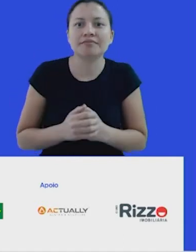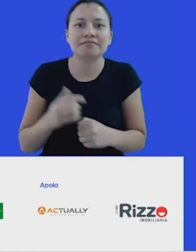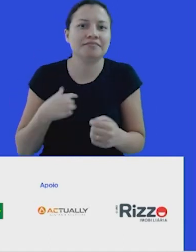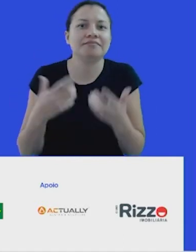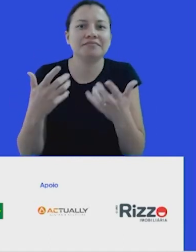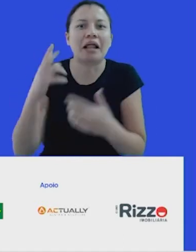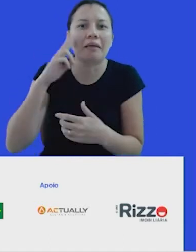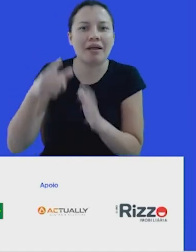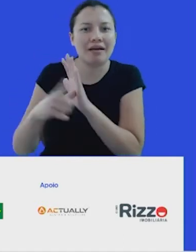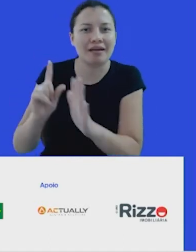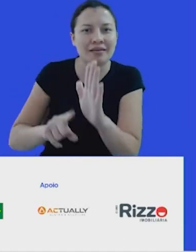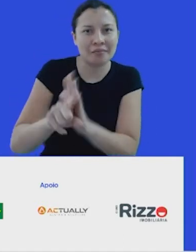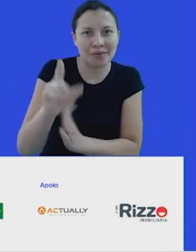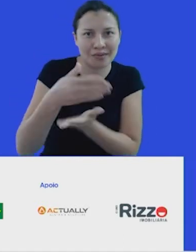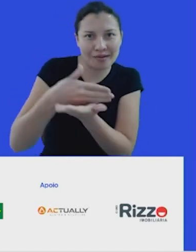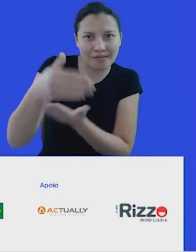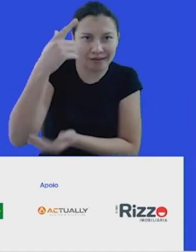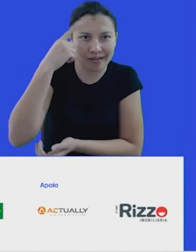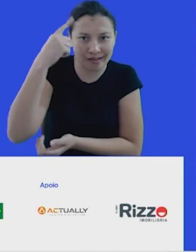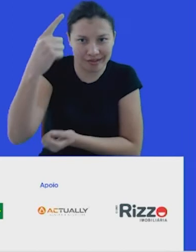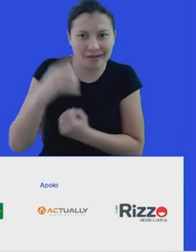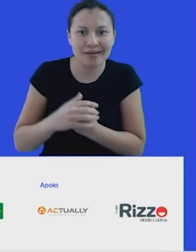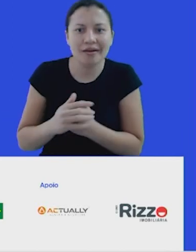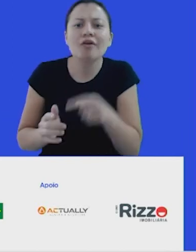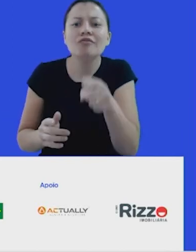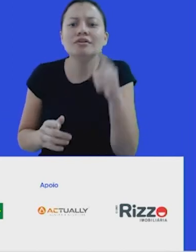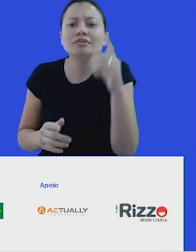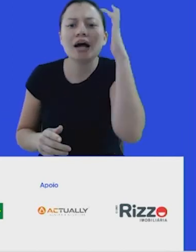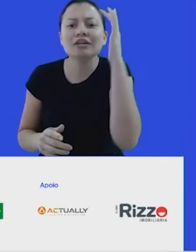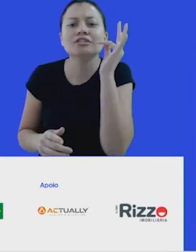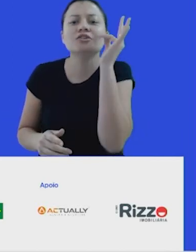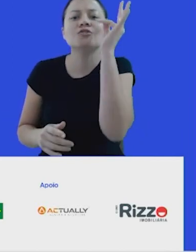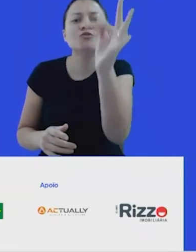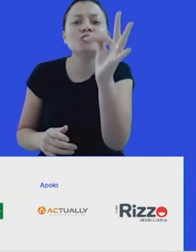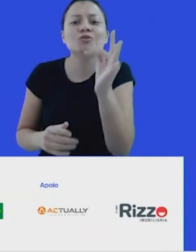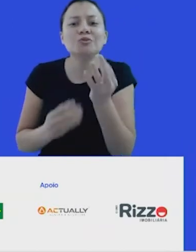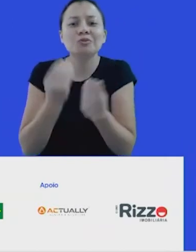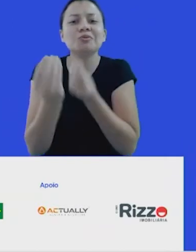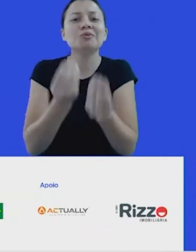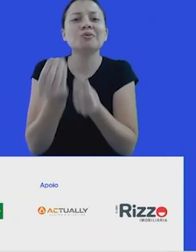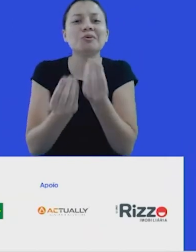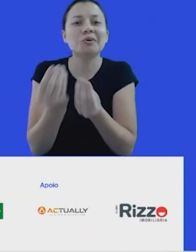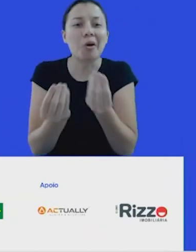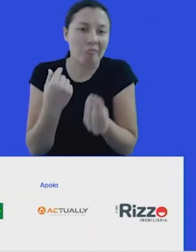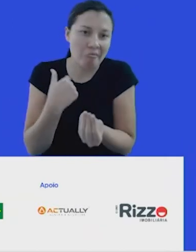daquela primeira pergunta, né? Como é que você acha que será o futuro? Eu trouxe aqui para você minha visão.